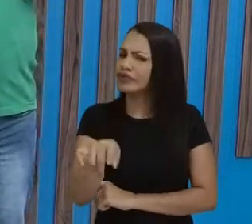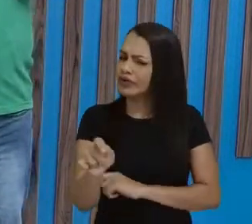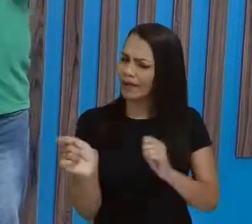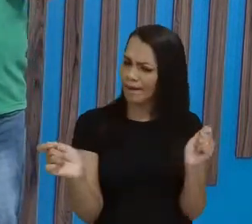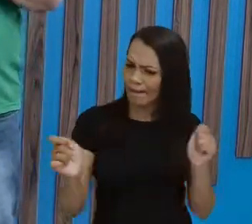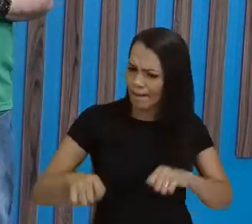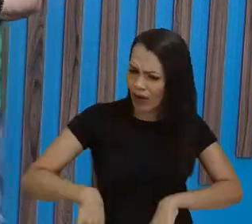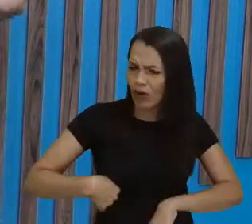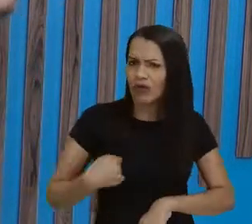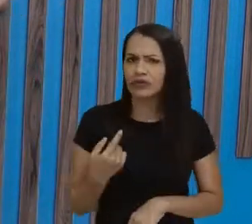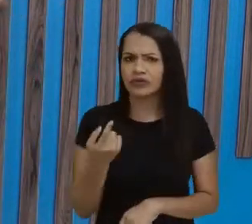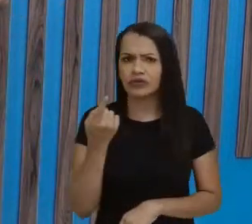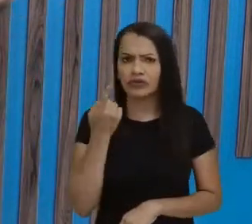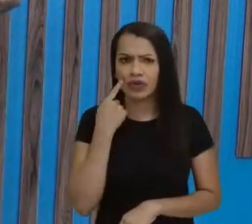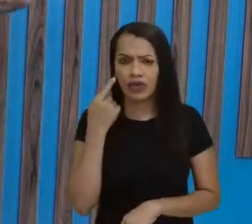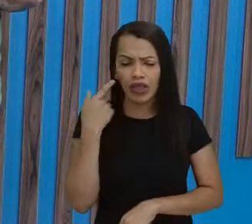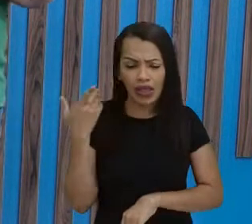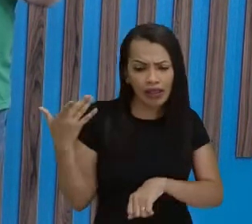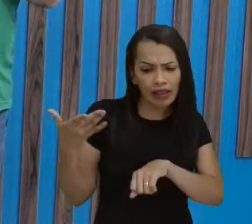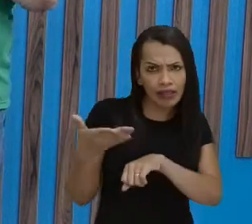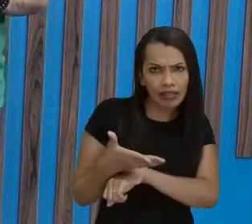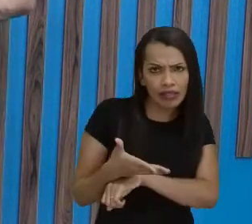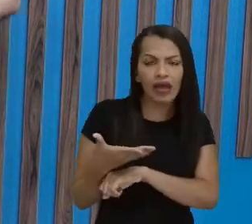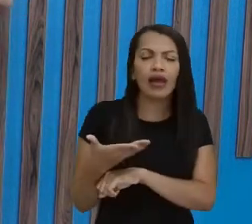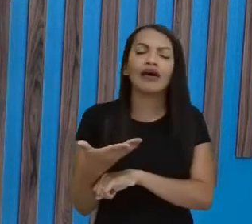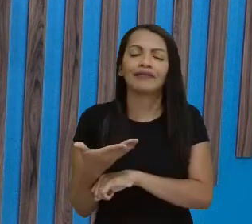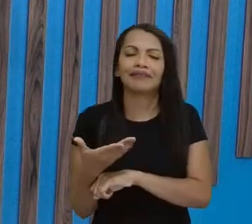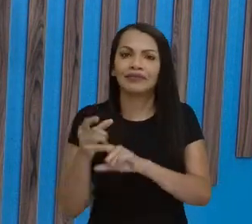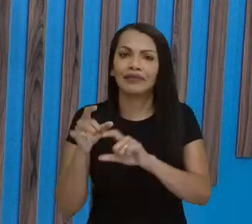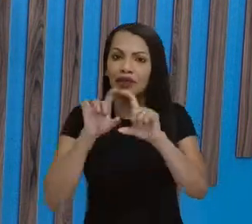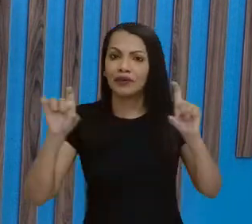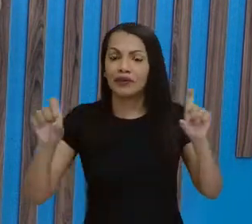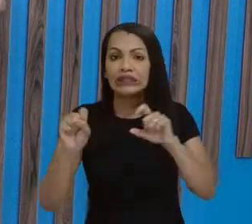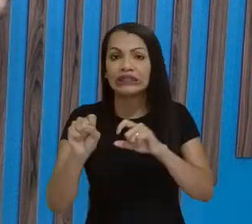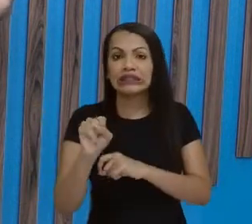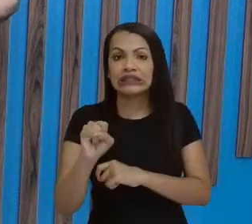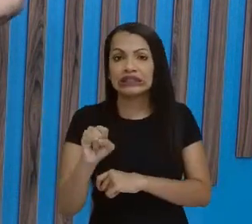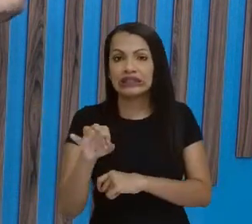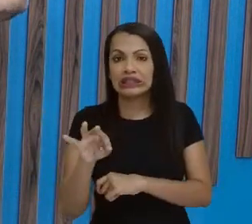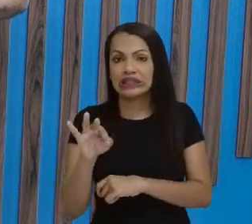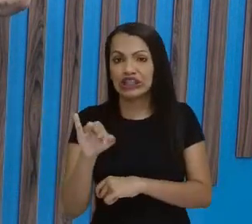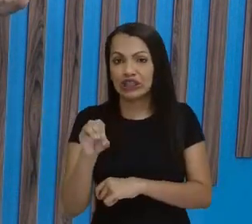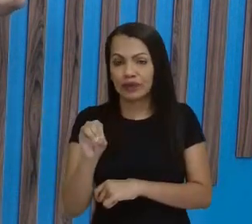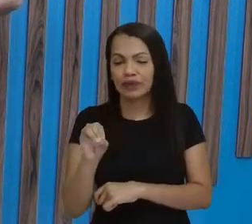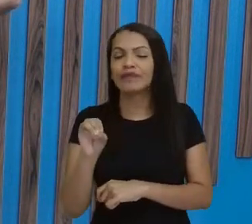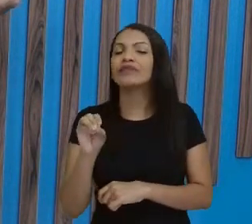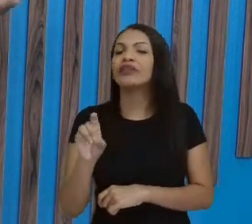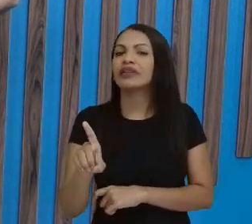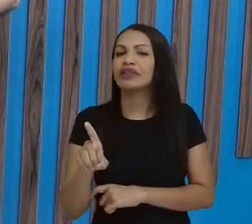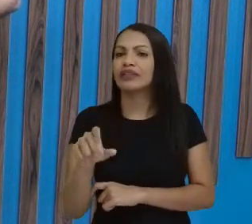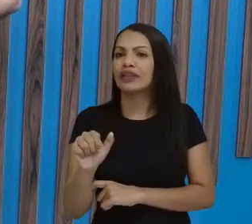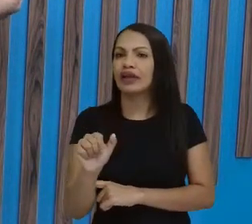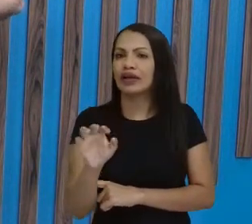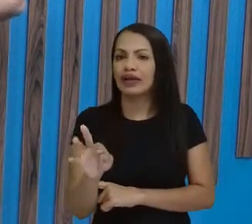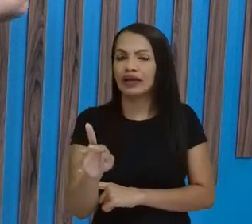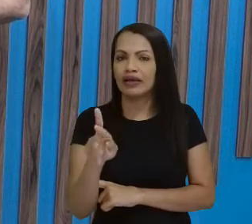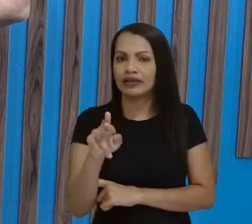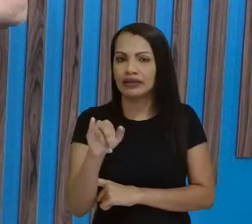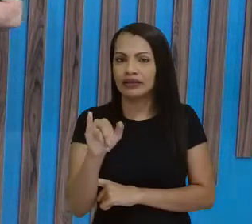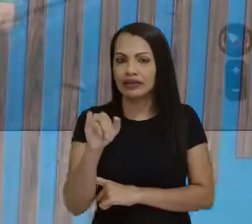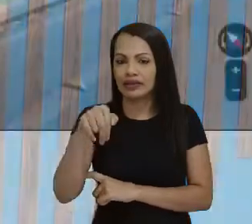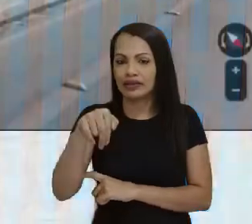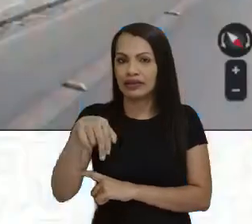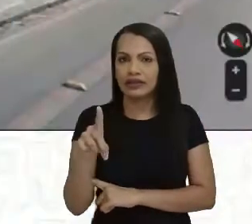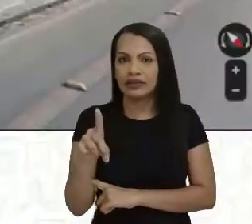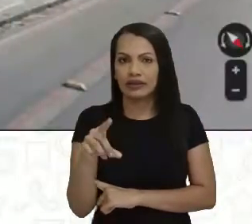acessar aí o Google Maps, né, colocou lá, Sítio da Trindade, vai direcionar vocês pra lá. Então, é, aqui, a gente